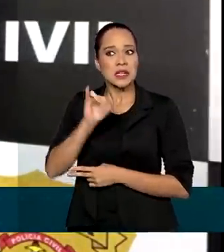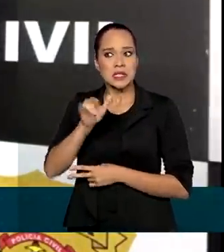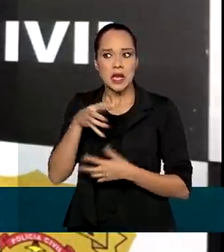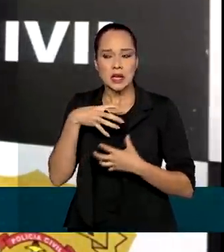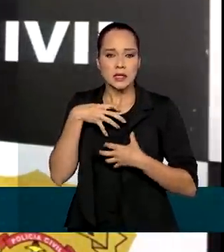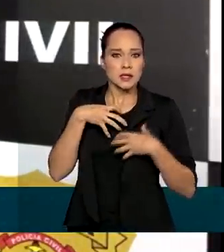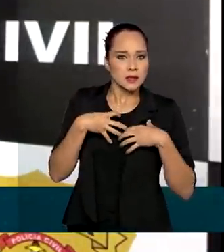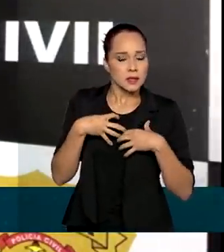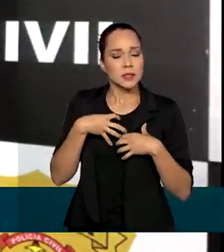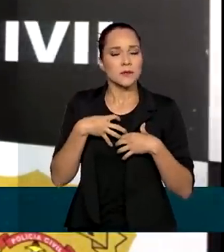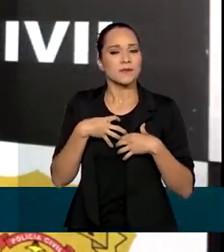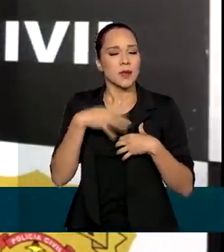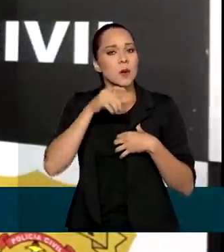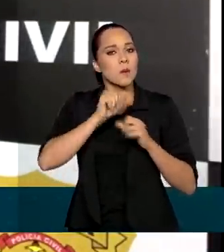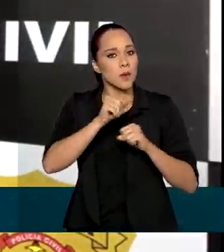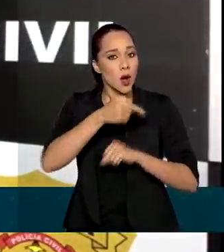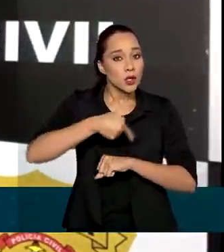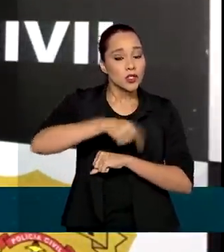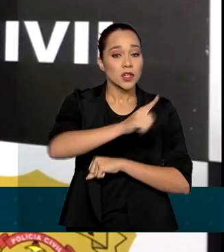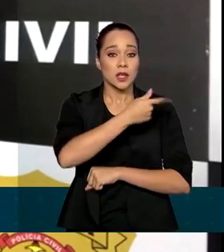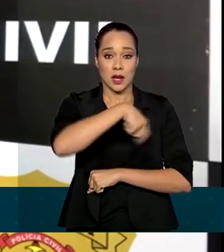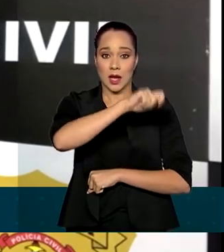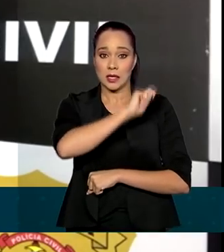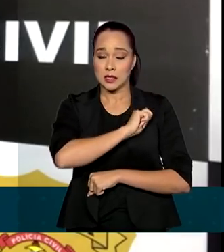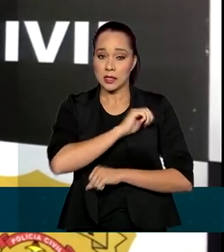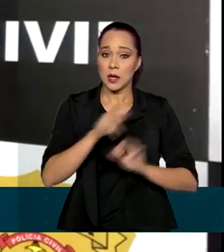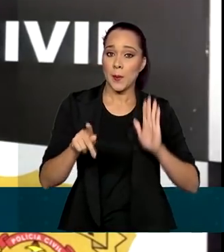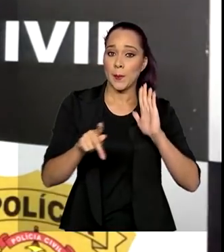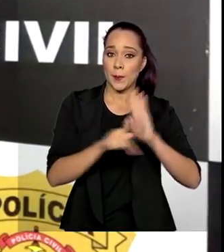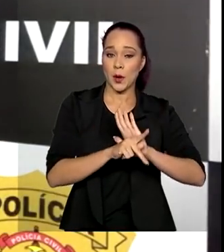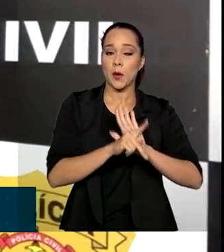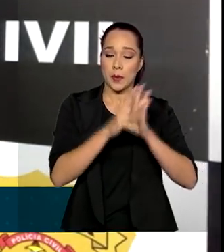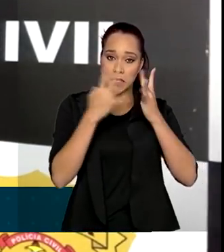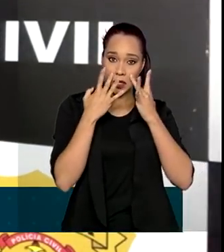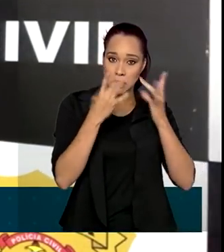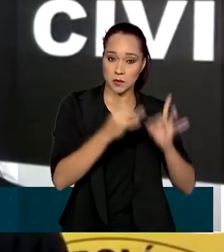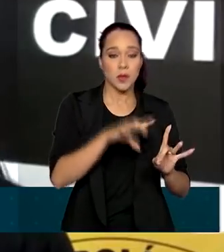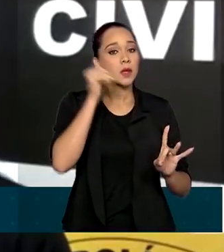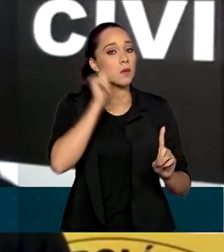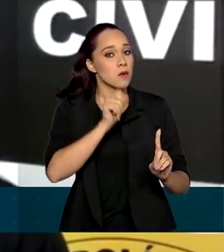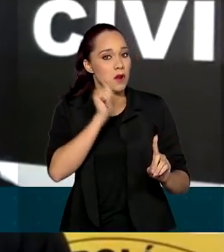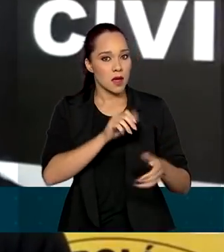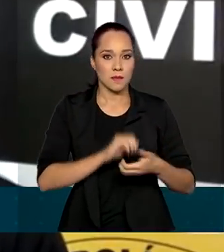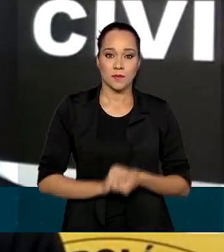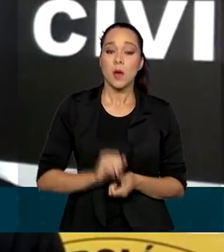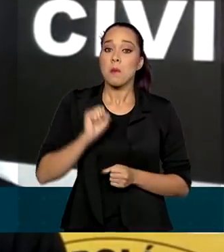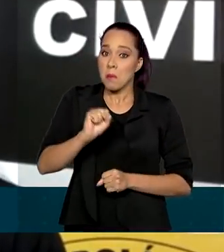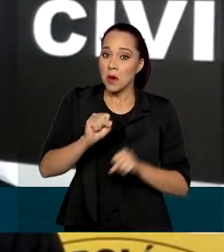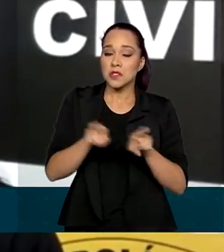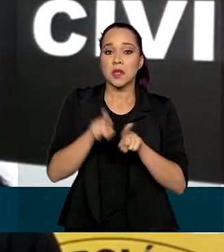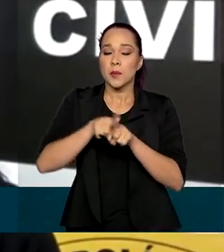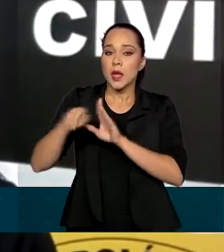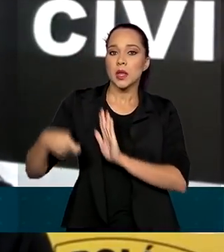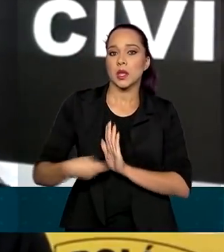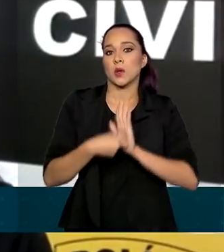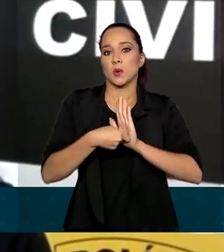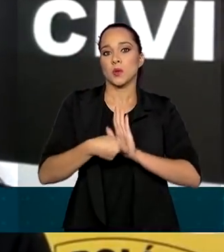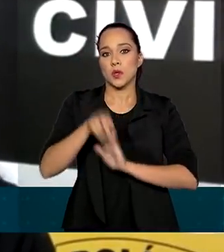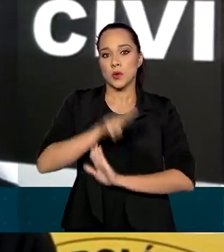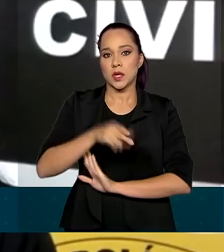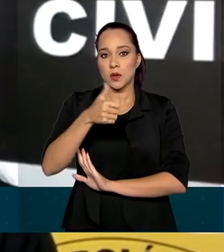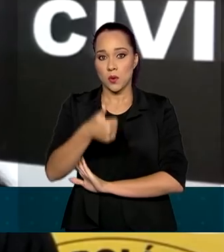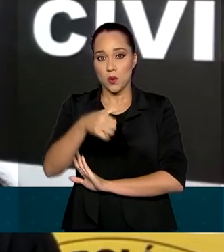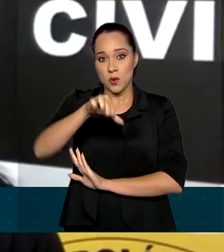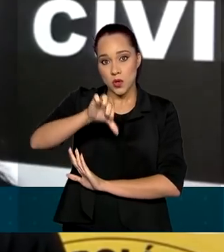sentir mais à vontade, ela pode procurar as delegacias especializadas de atendimento à mulher. Ela pode também fazer a denúncia pelo